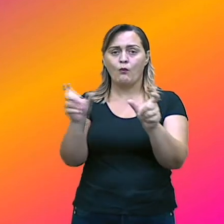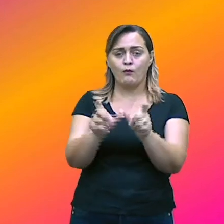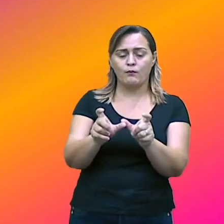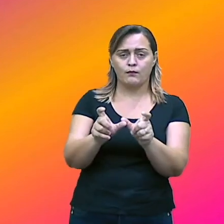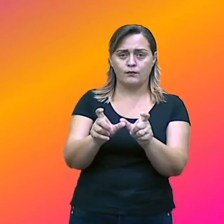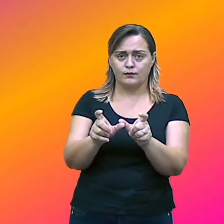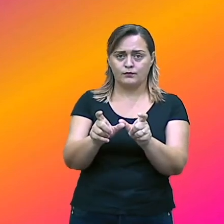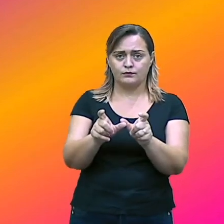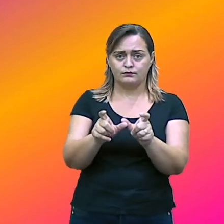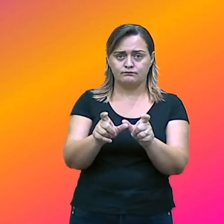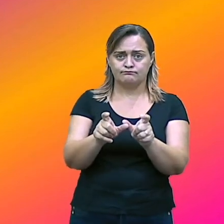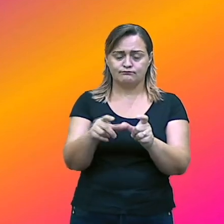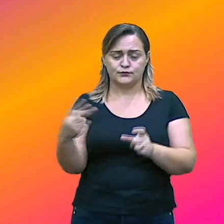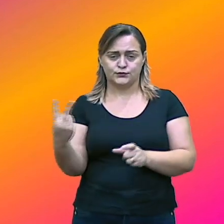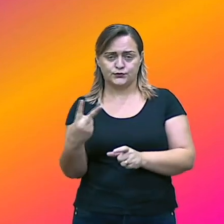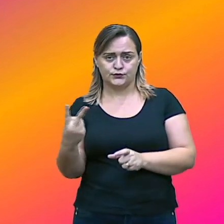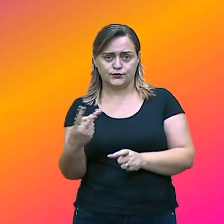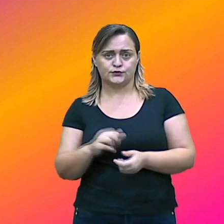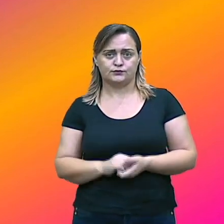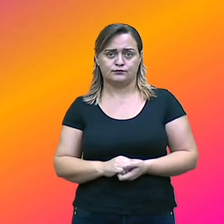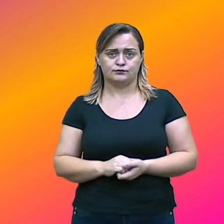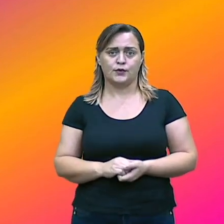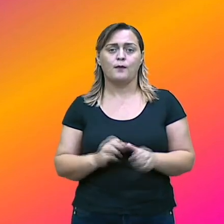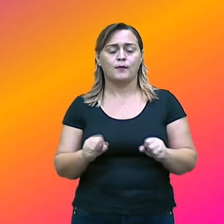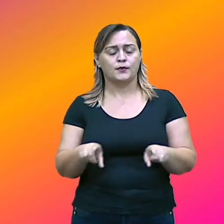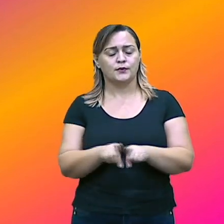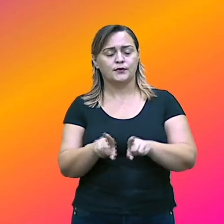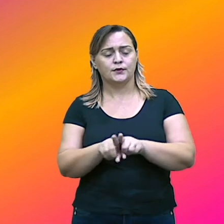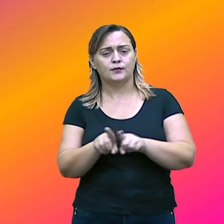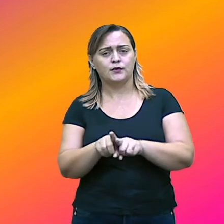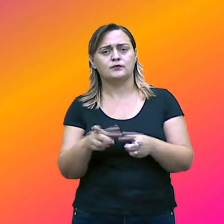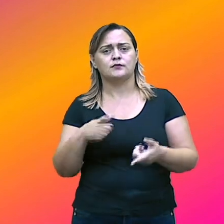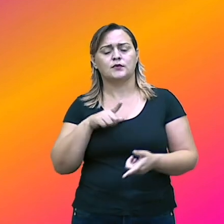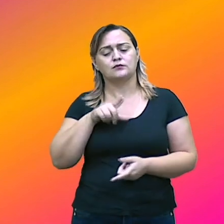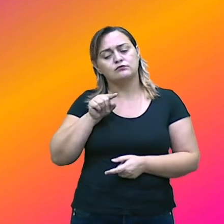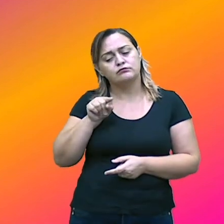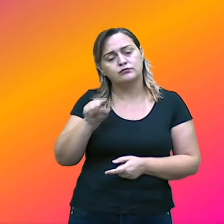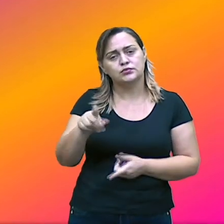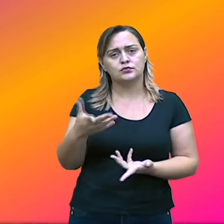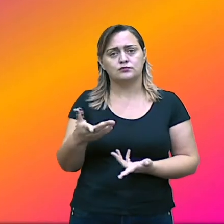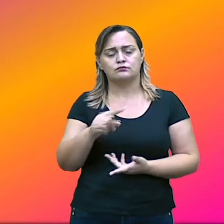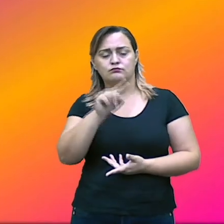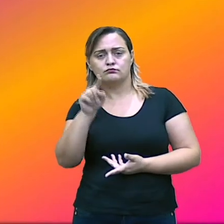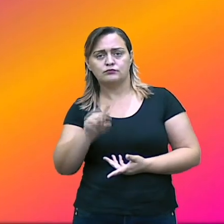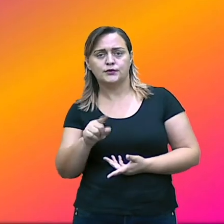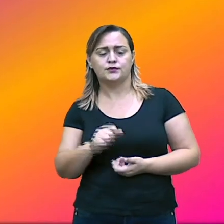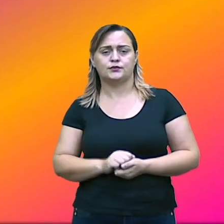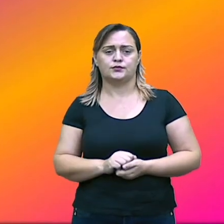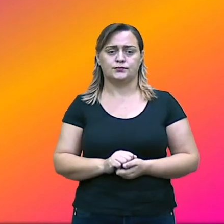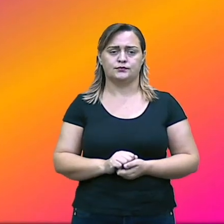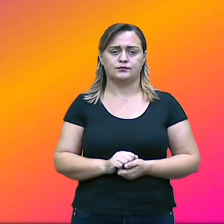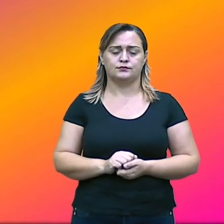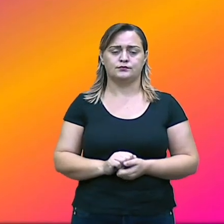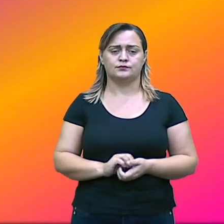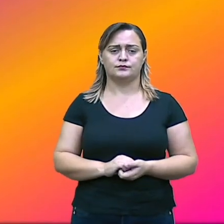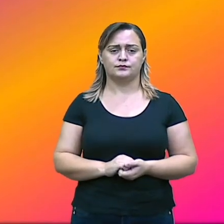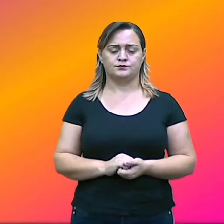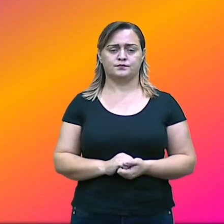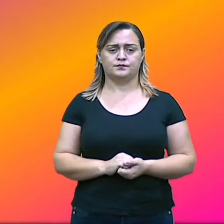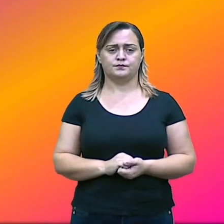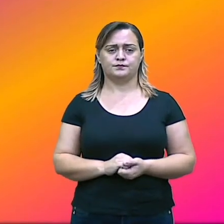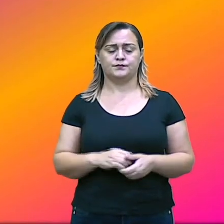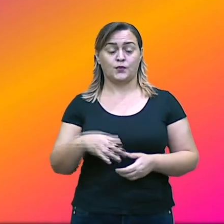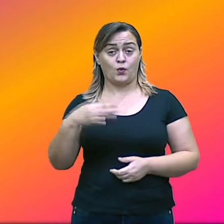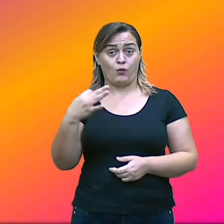ser finalizado aí por um sinal de pontuação e tem a presença aí de mais um verbo. No período composto. Ótimo.